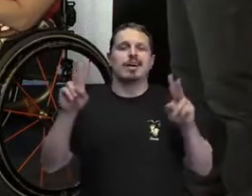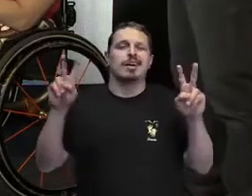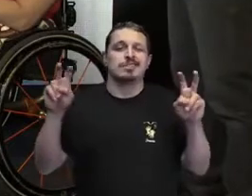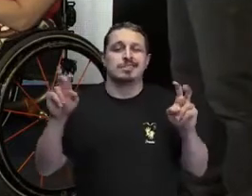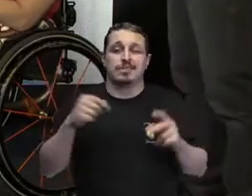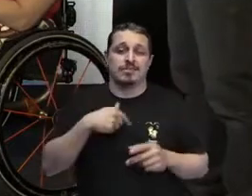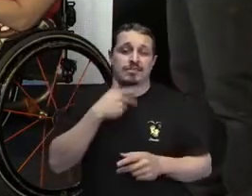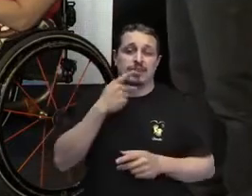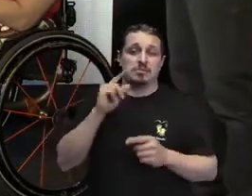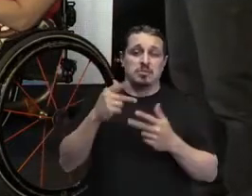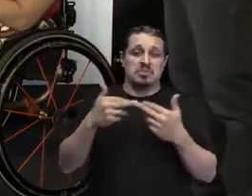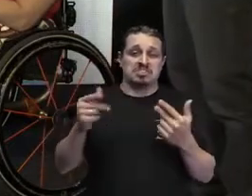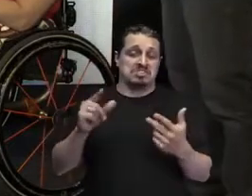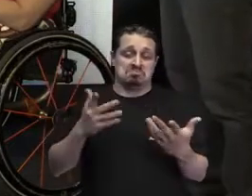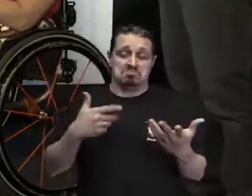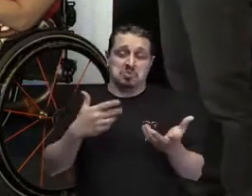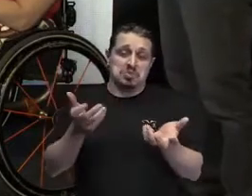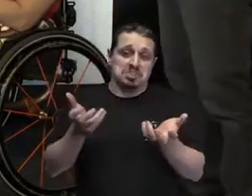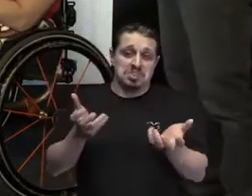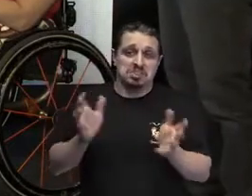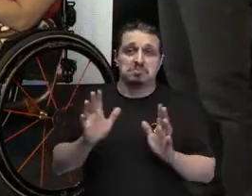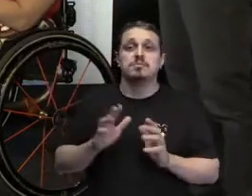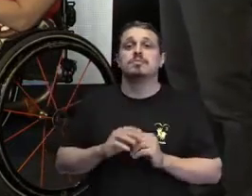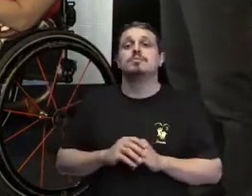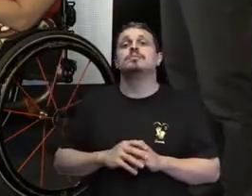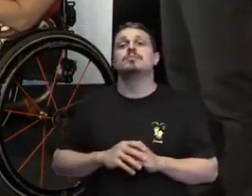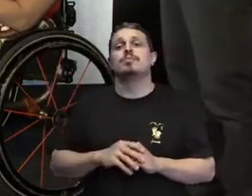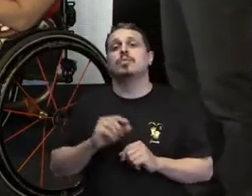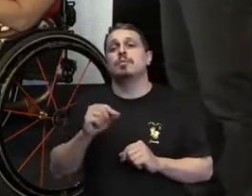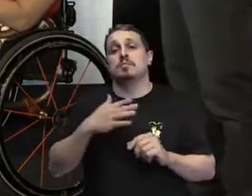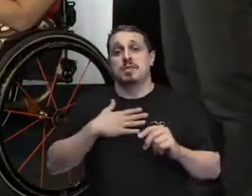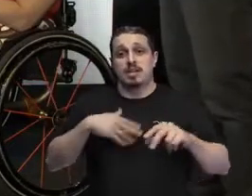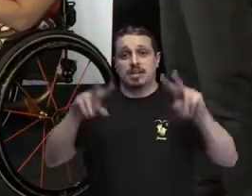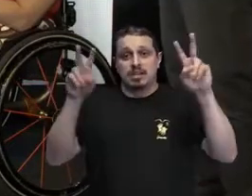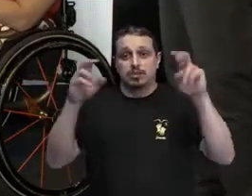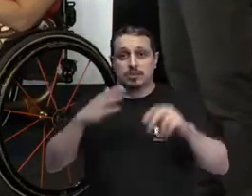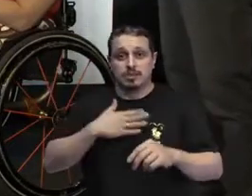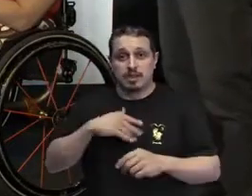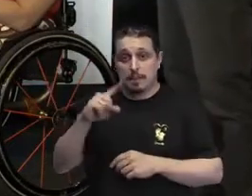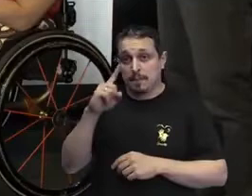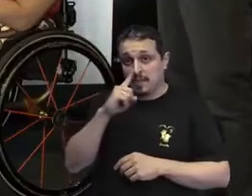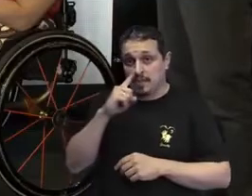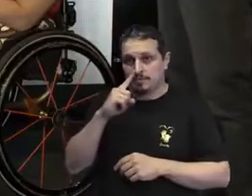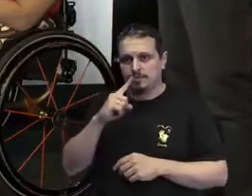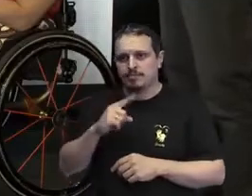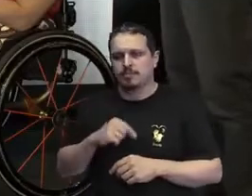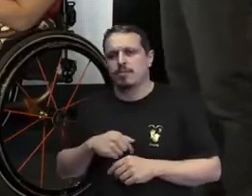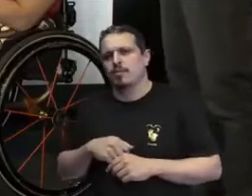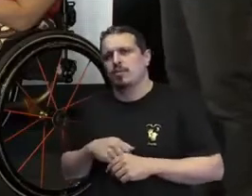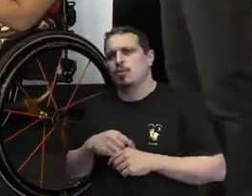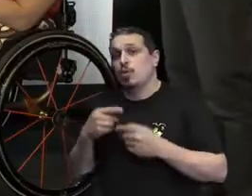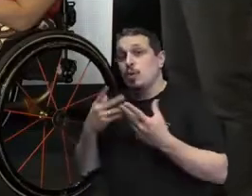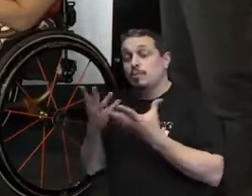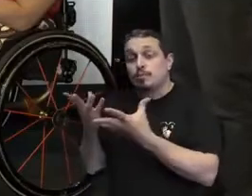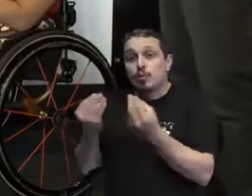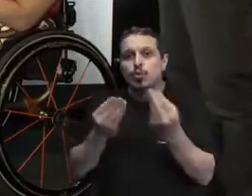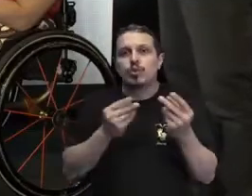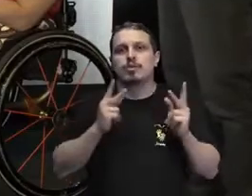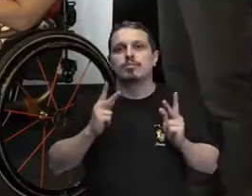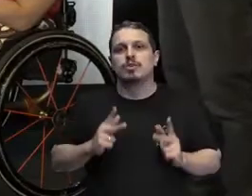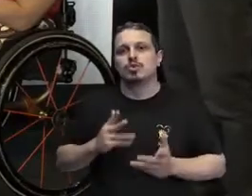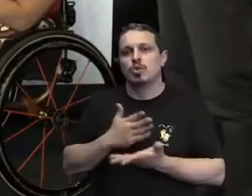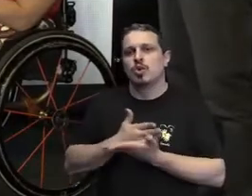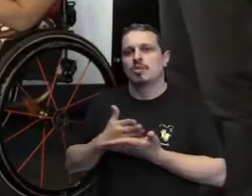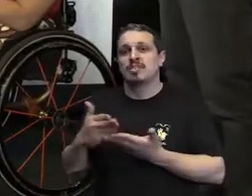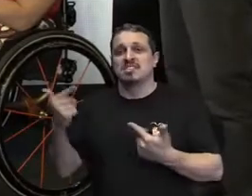Então, comecei a falar sobre isso, achei que só eu e minha mãe íamos assistir e acabou que hoje ainda é o maior canal